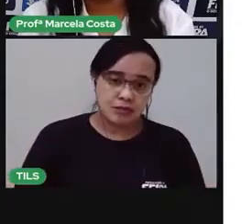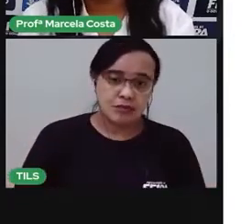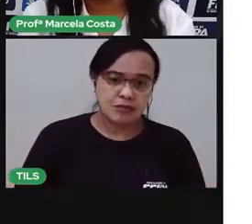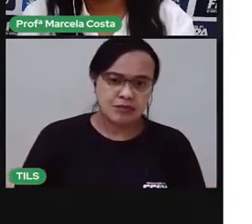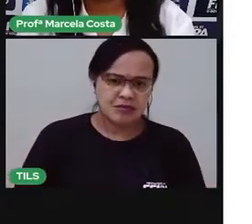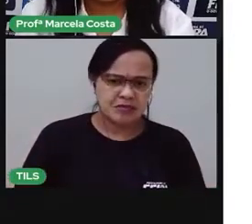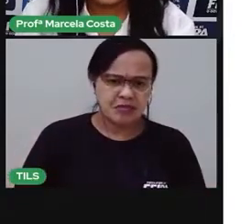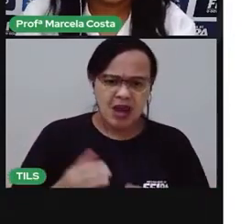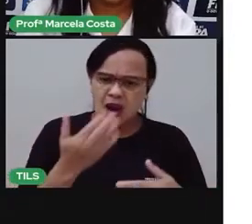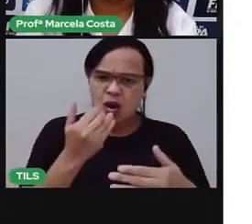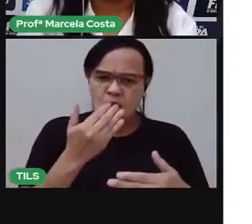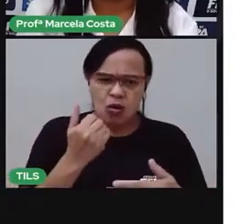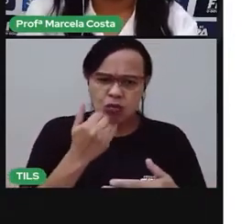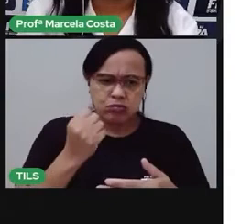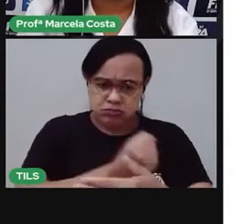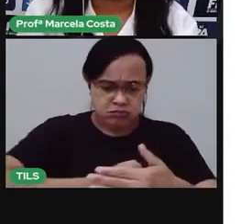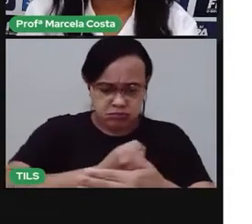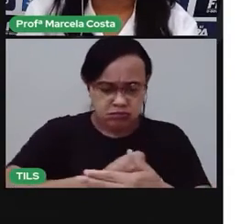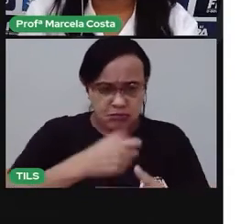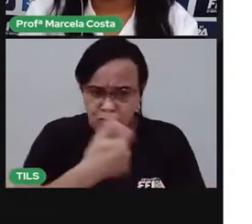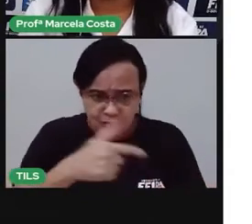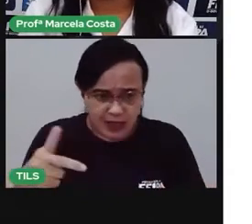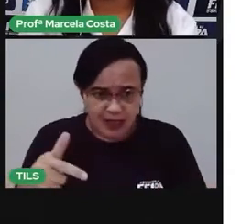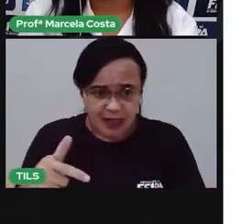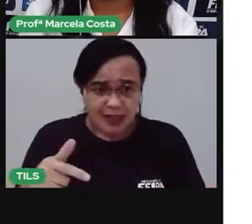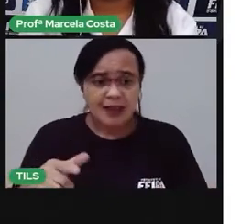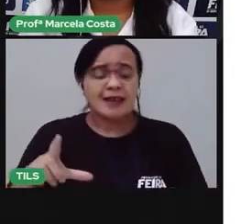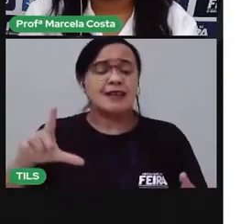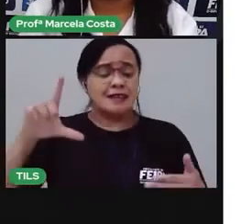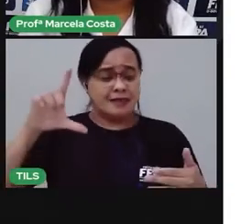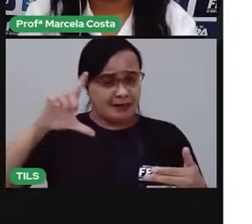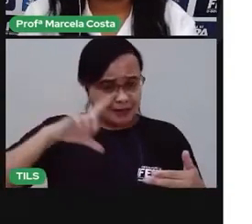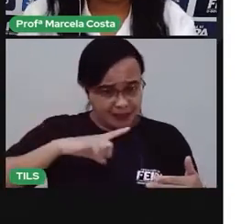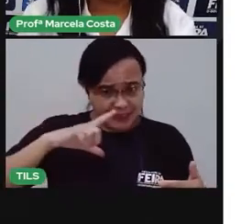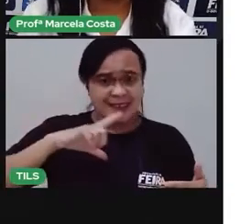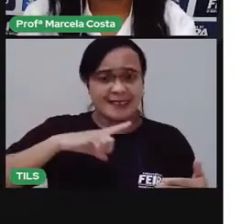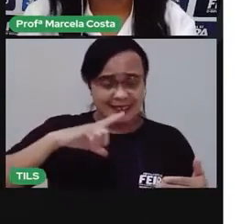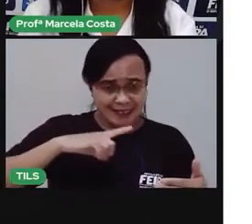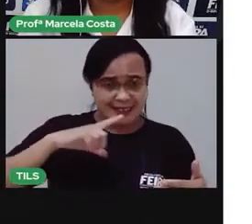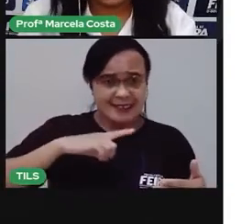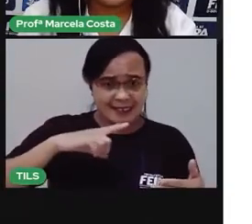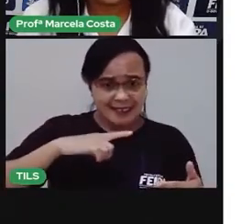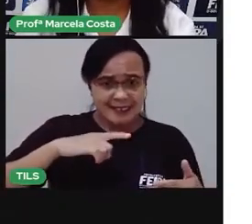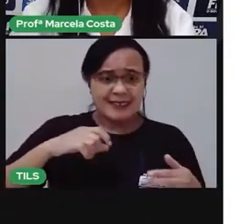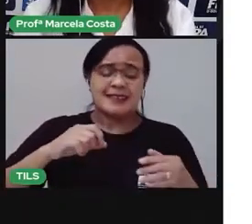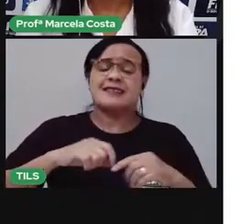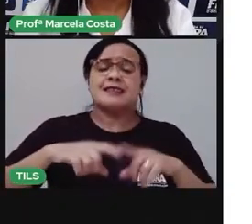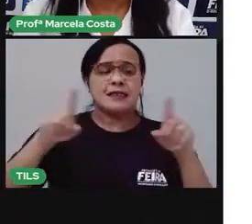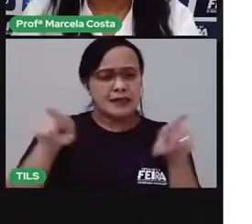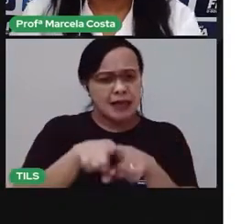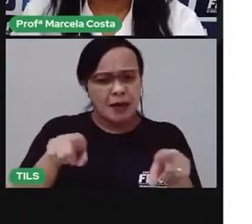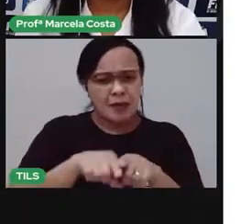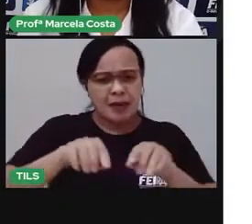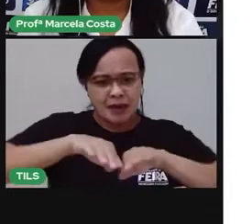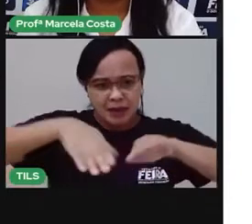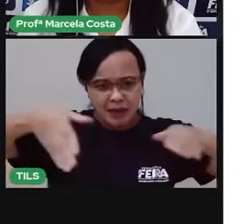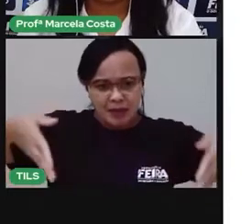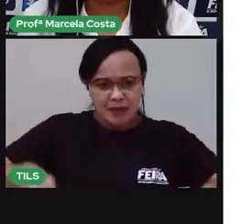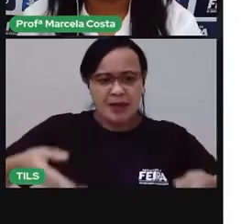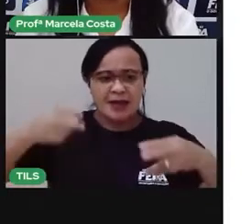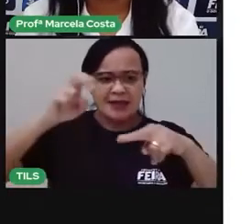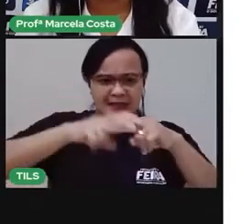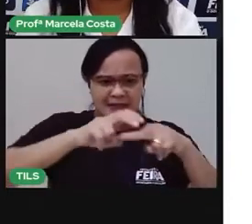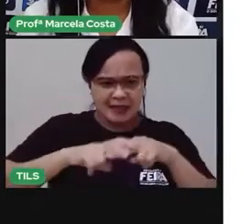cozinha? Tem. Ah, mas essa casa não tem sala? Tem. Só que tá tudo